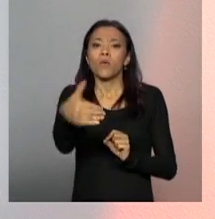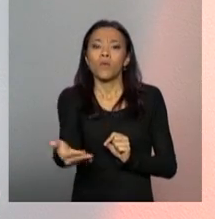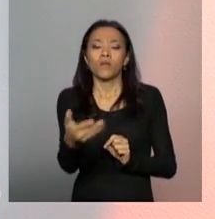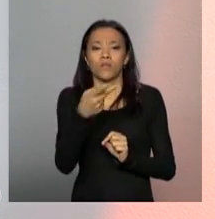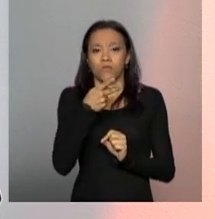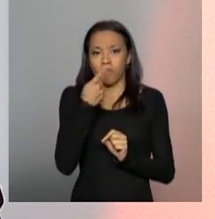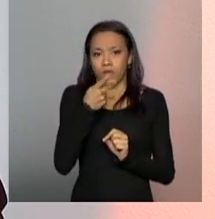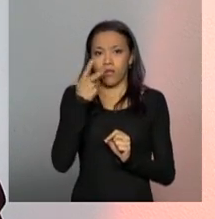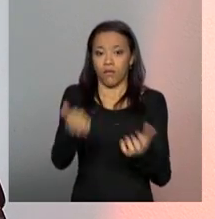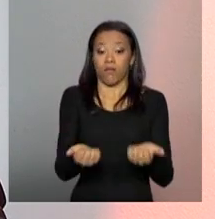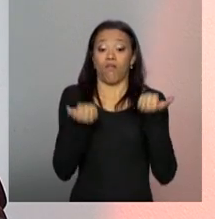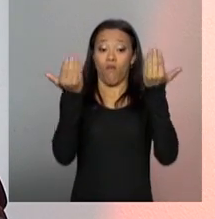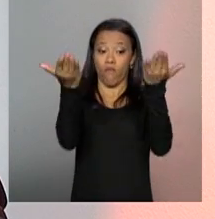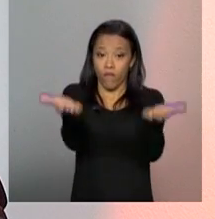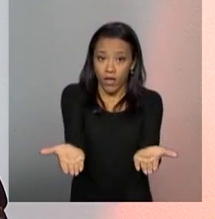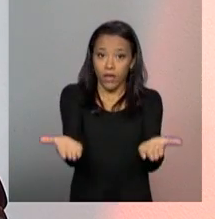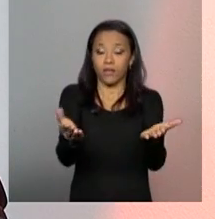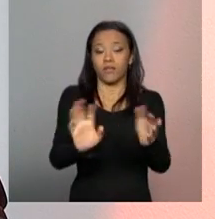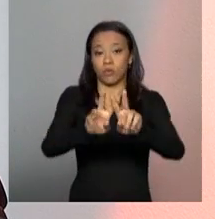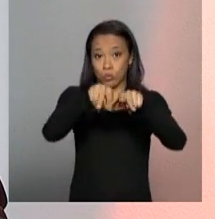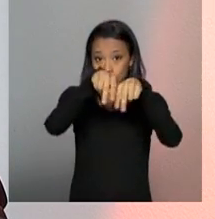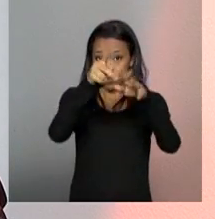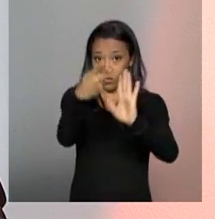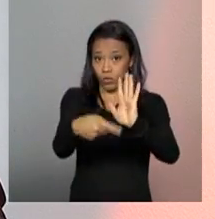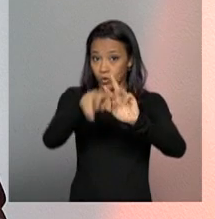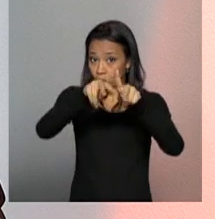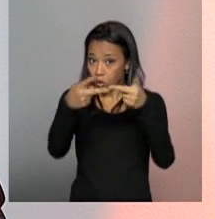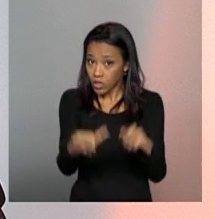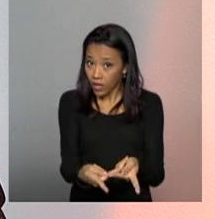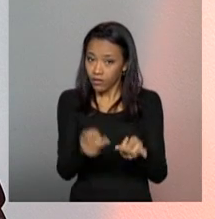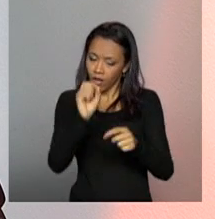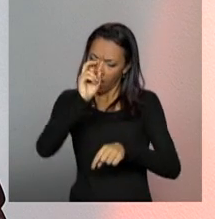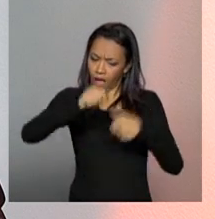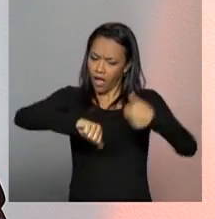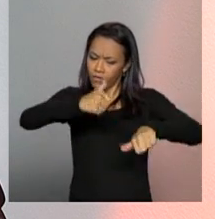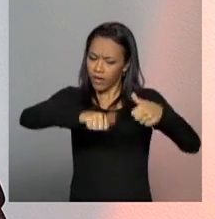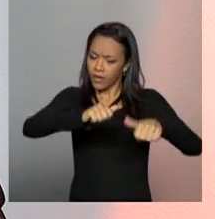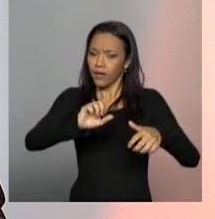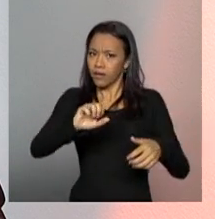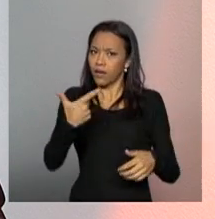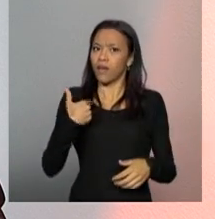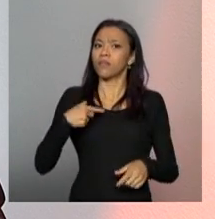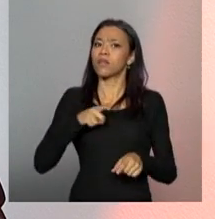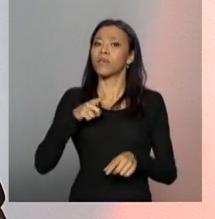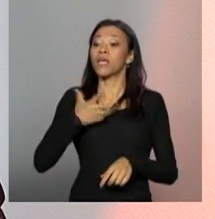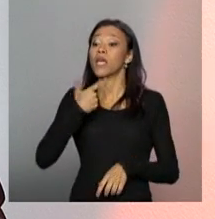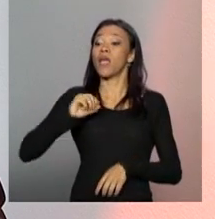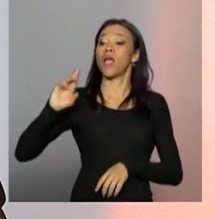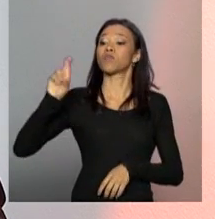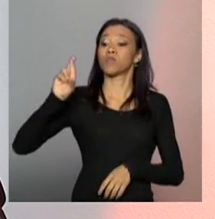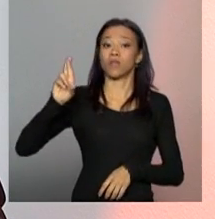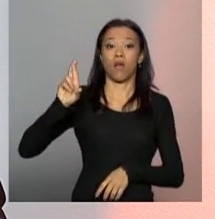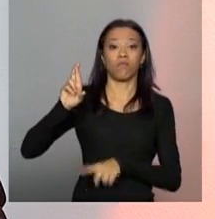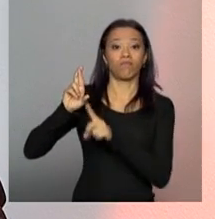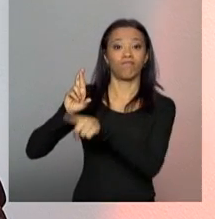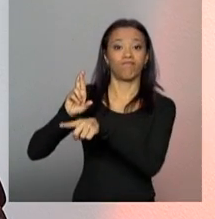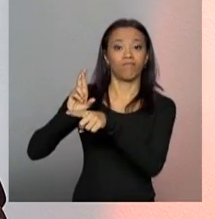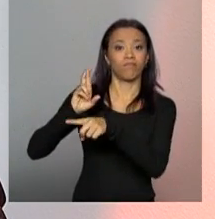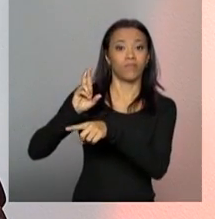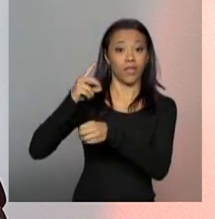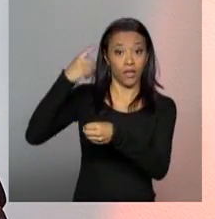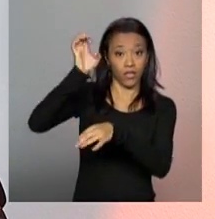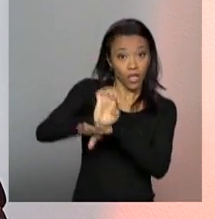ofertas, dos programas, projetos, serviços, acaba que nós vamos avaliar também o cumprimento das responsabilidades. E aí como ele inclusive